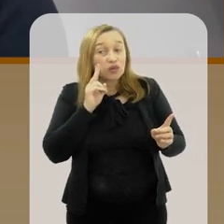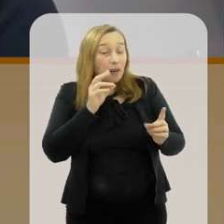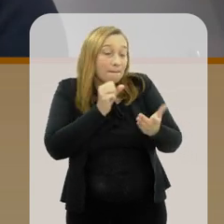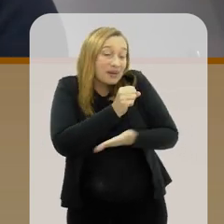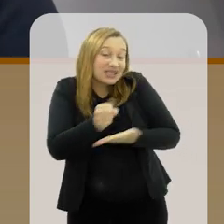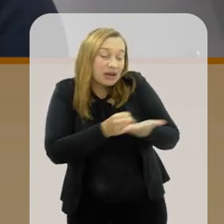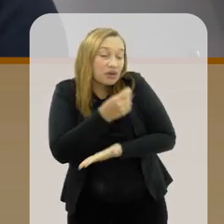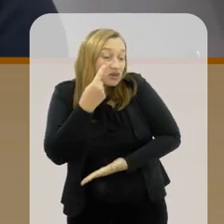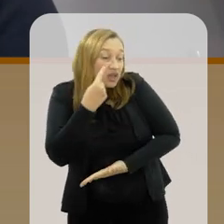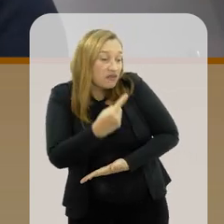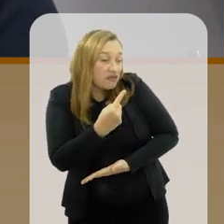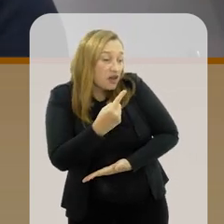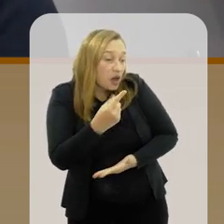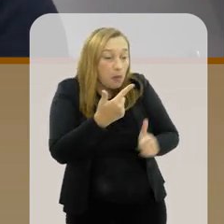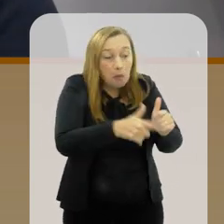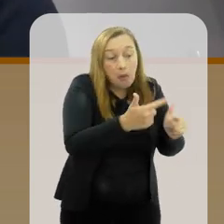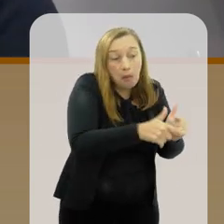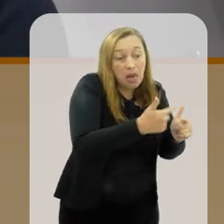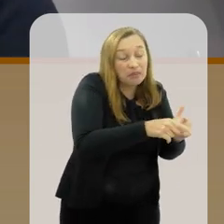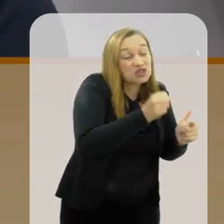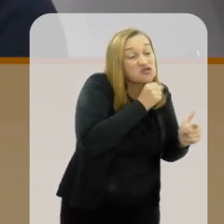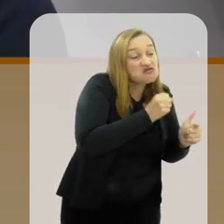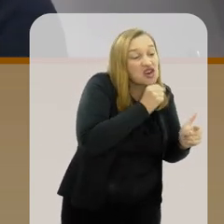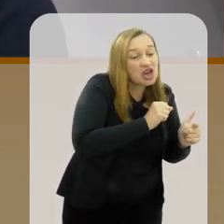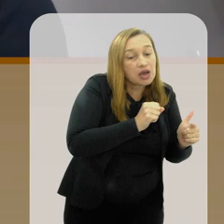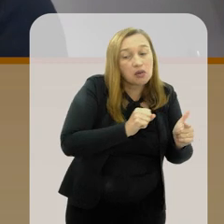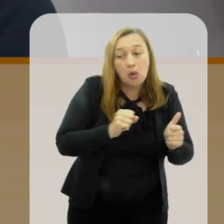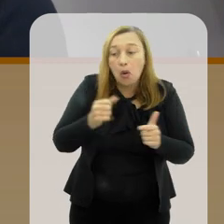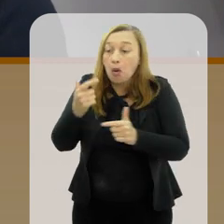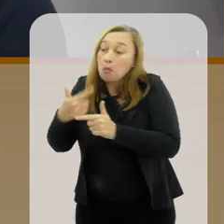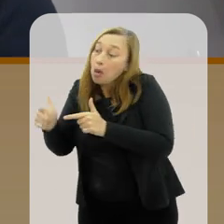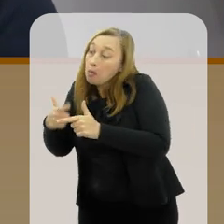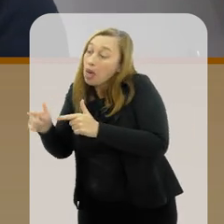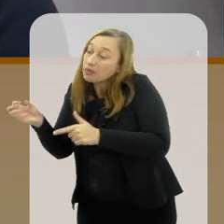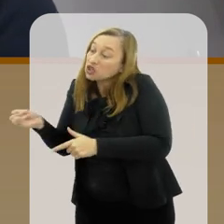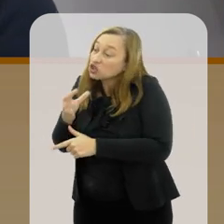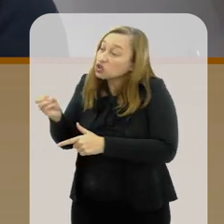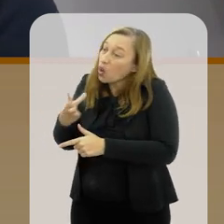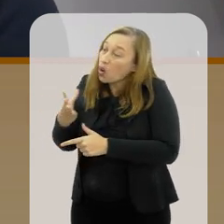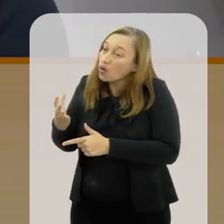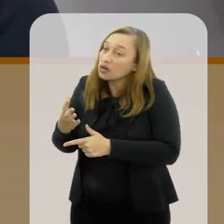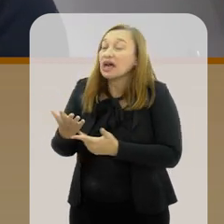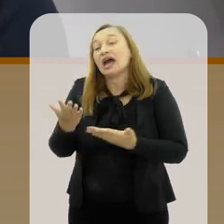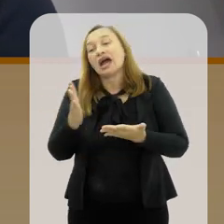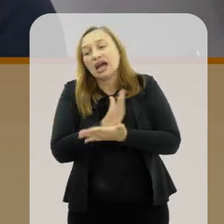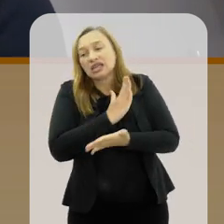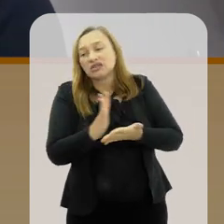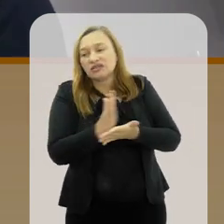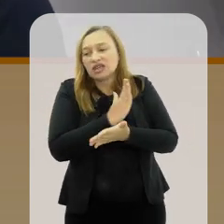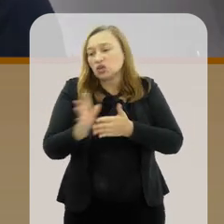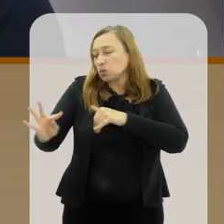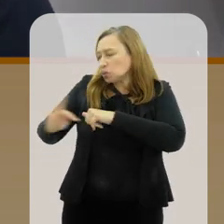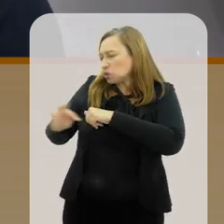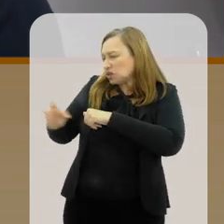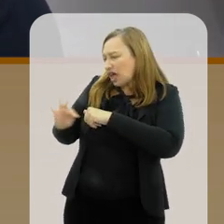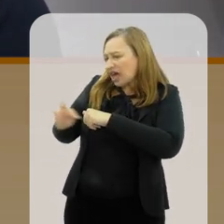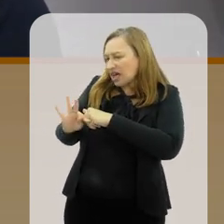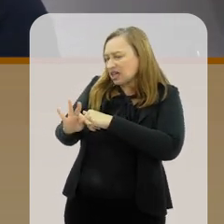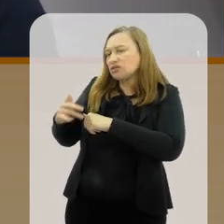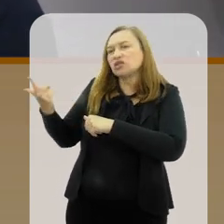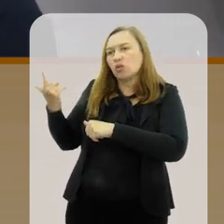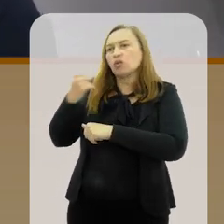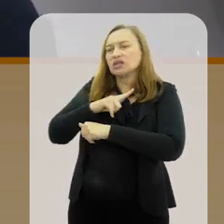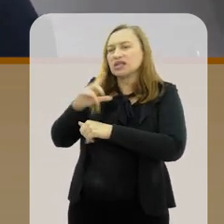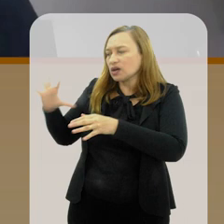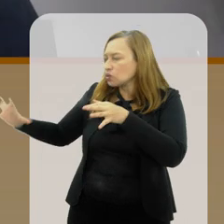é basicamente você olha para problemas antigos e olha para problemas novos às vezes as explorações nos problemas novos com técnicas que